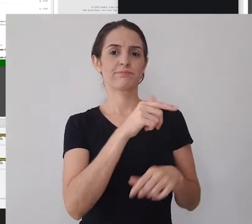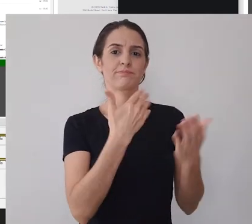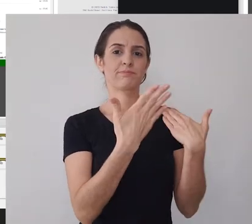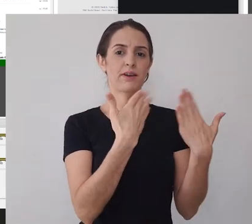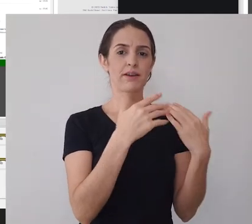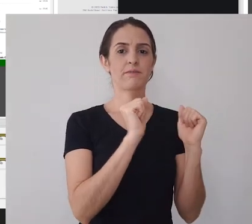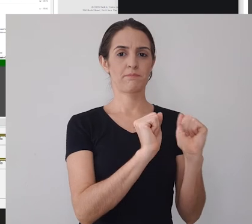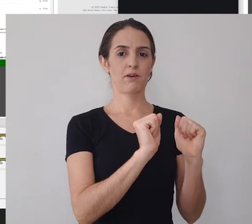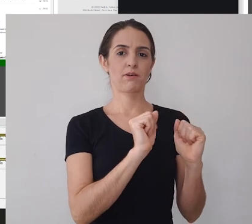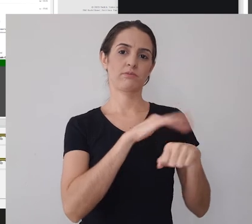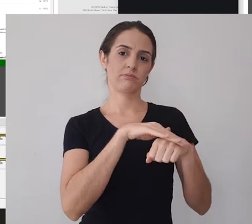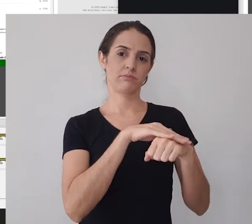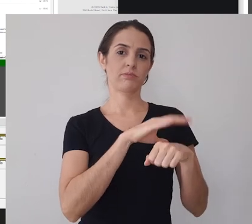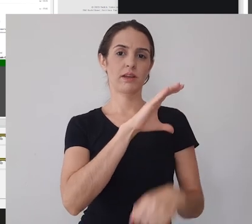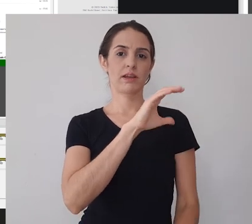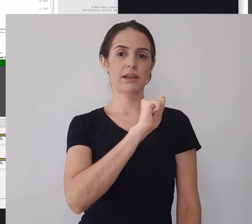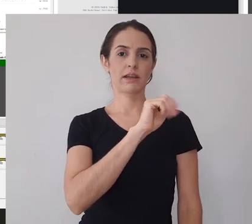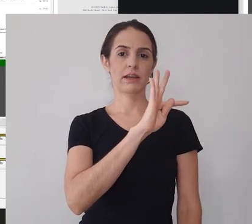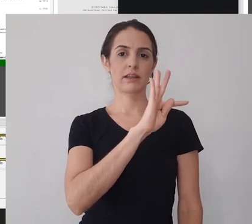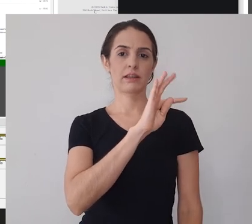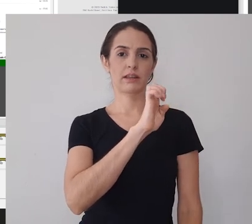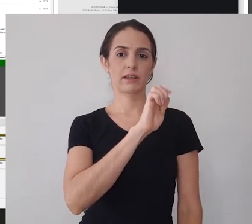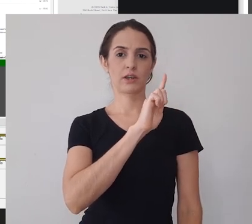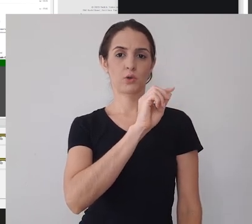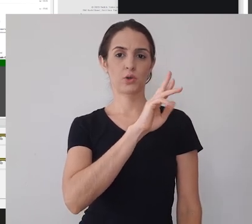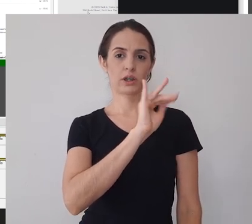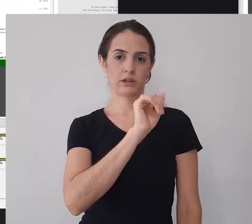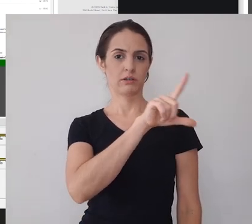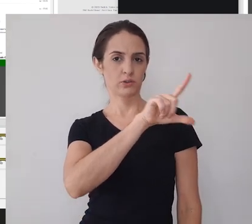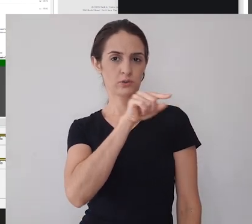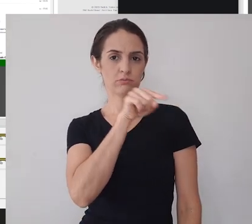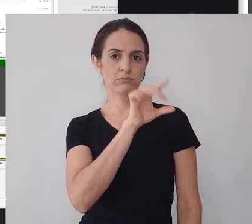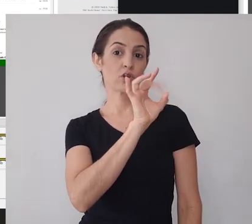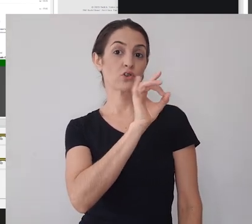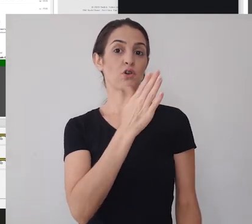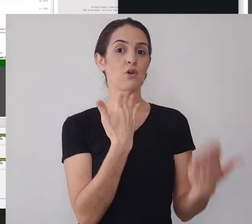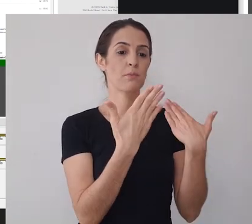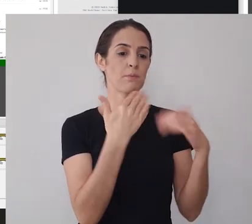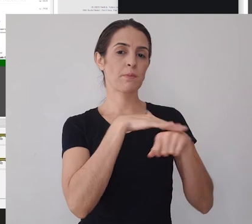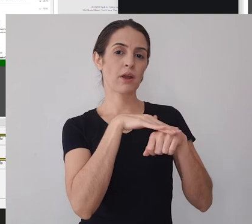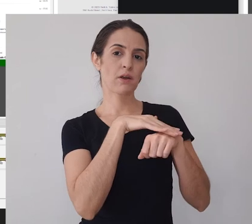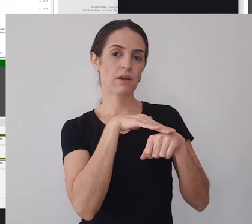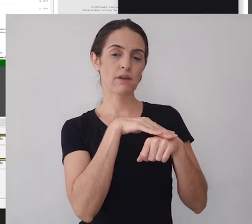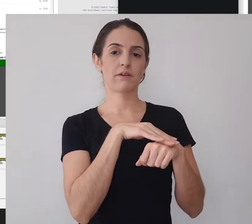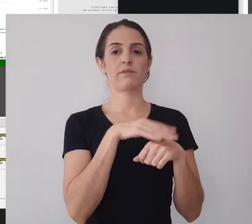Então, você pode utilizar esta categoria para você não precisar